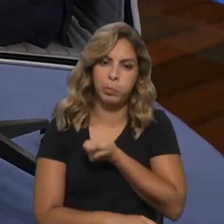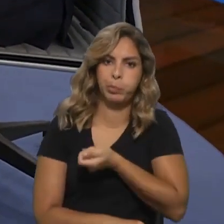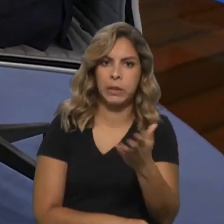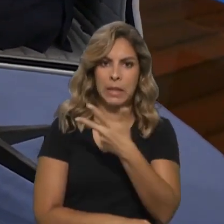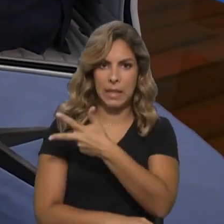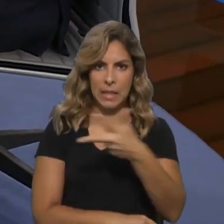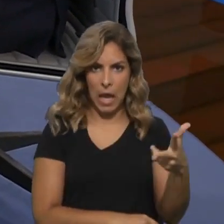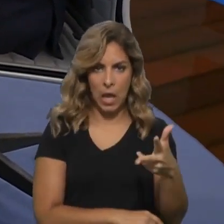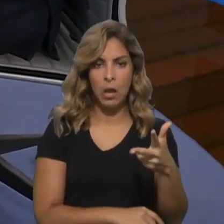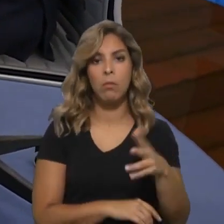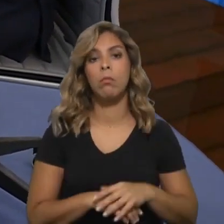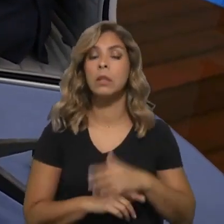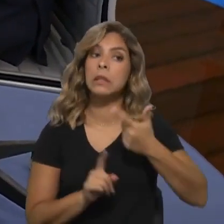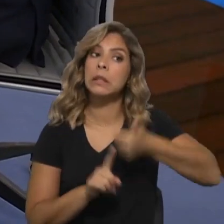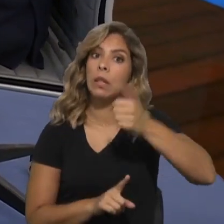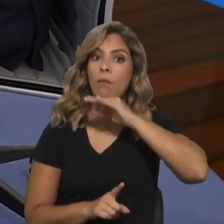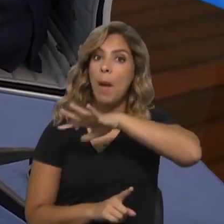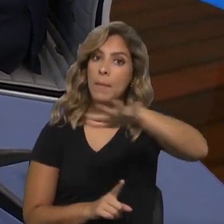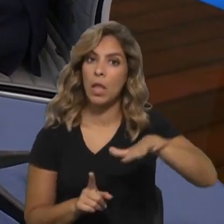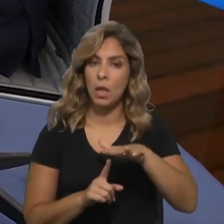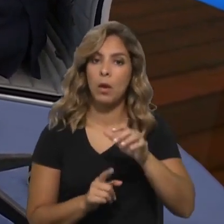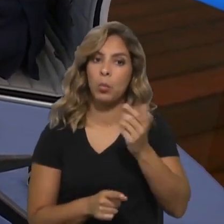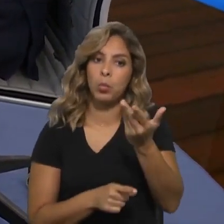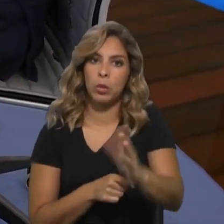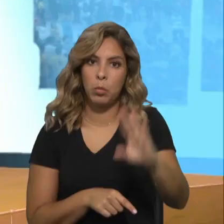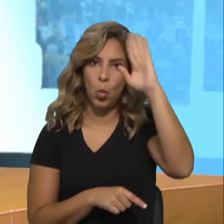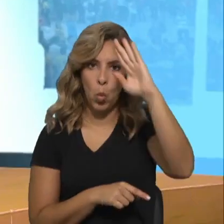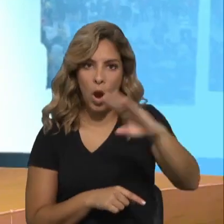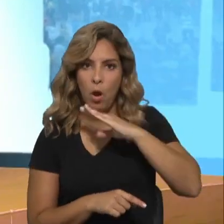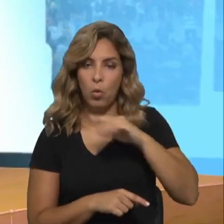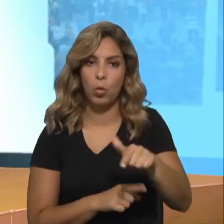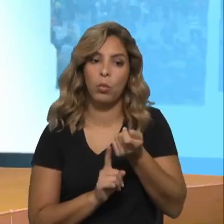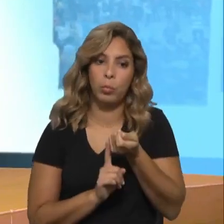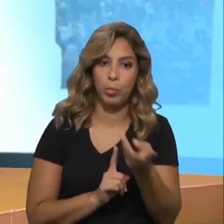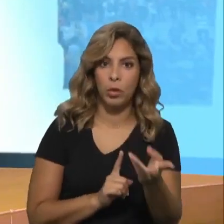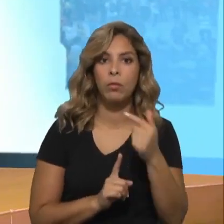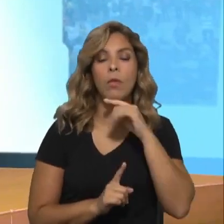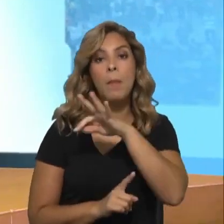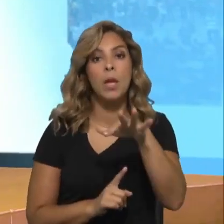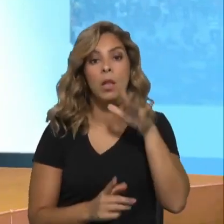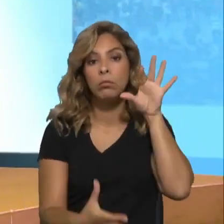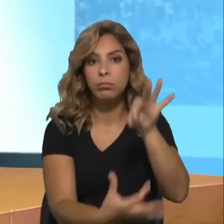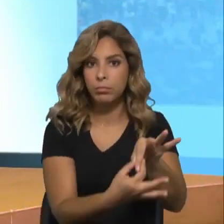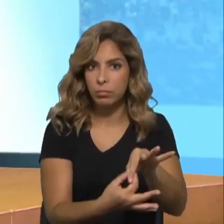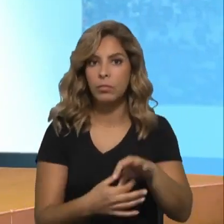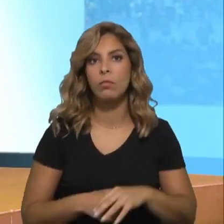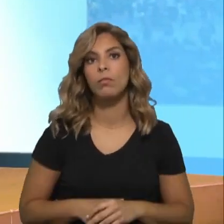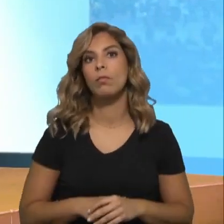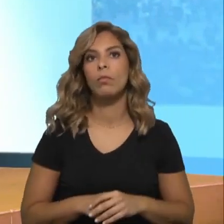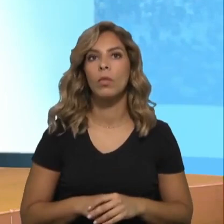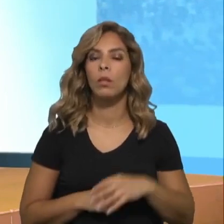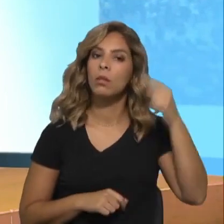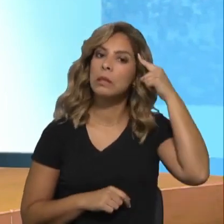destinado sobretudo a famílias, portanto, são quartos para dar acolhimento sobretudo a famílias. Portanto, o espaço foi todo